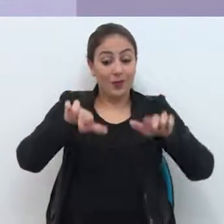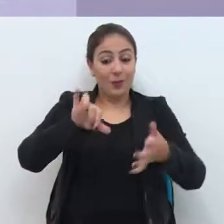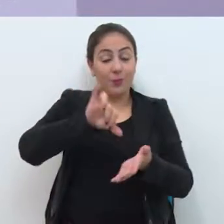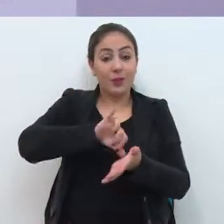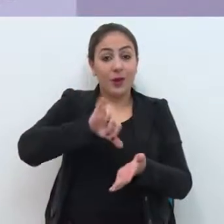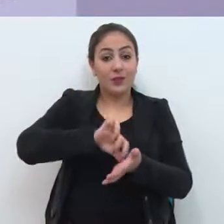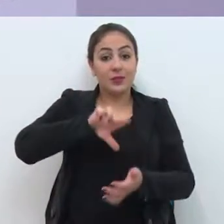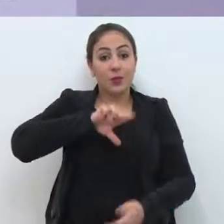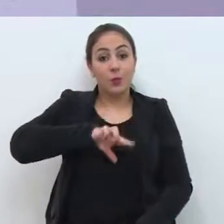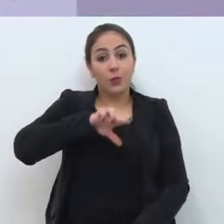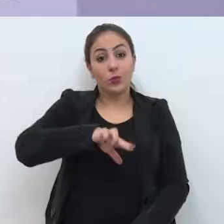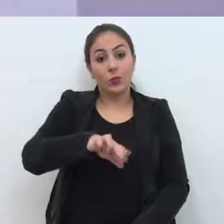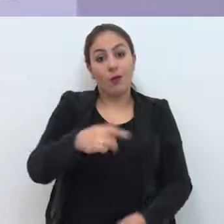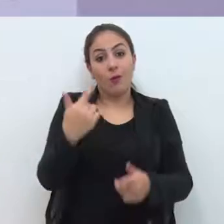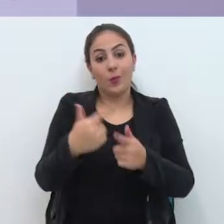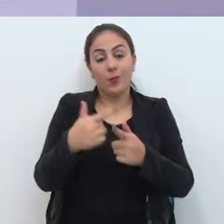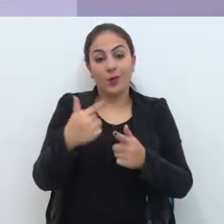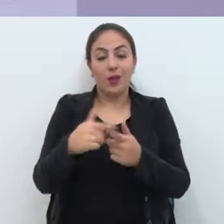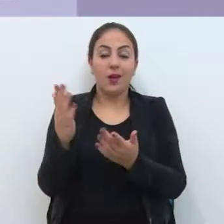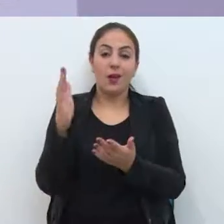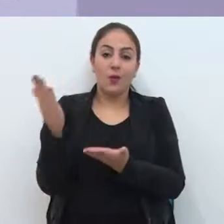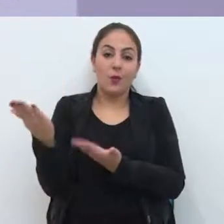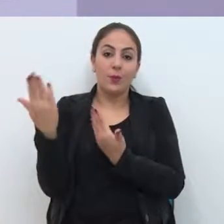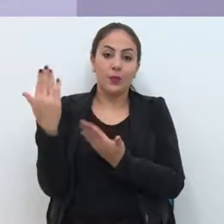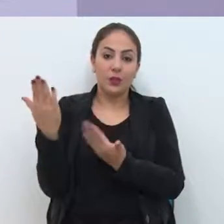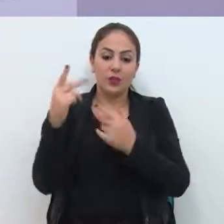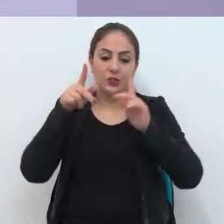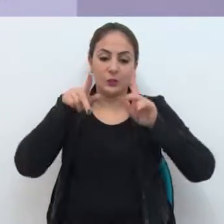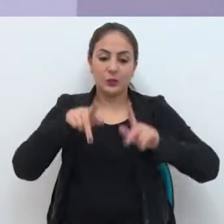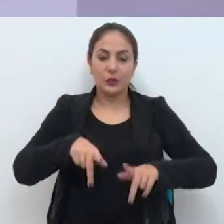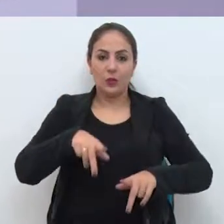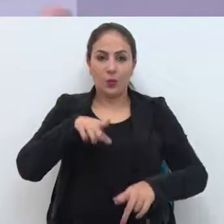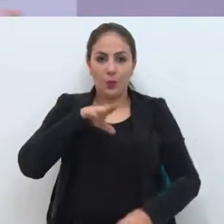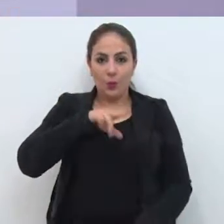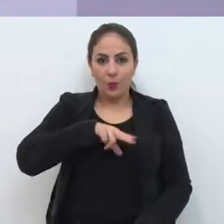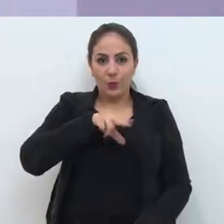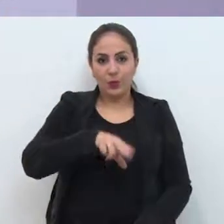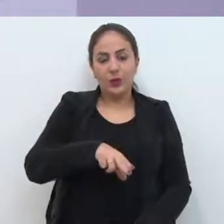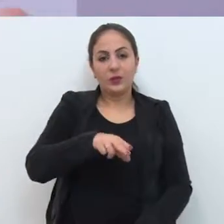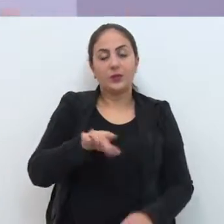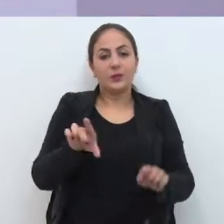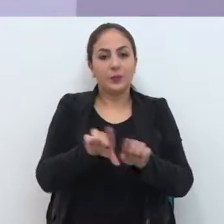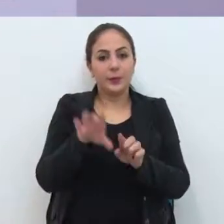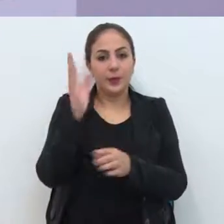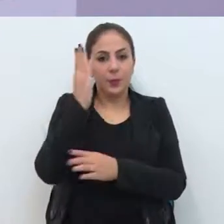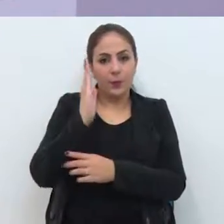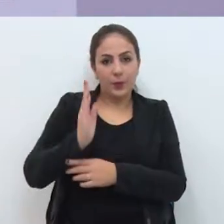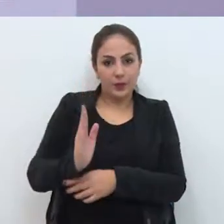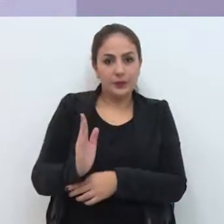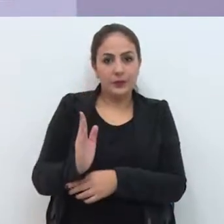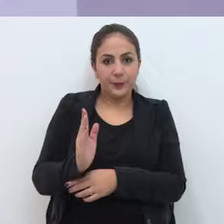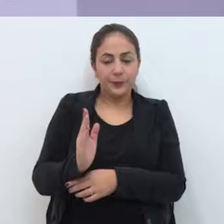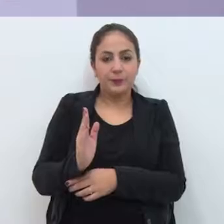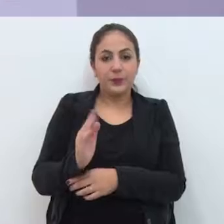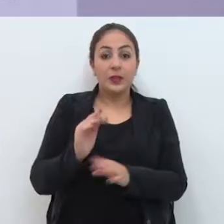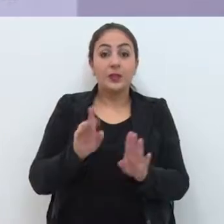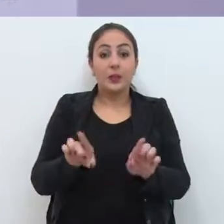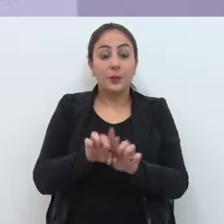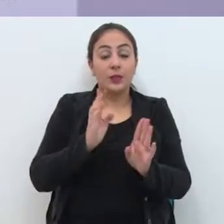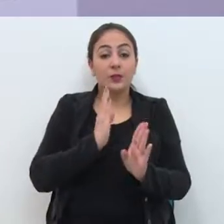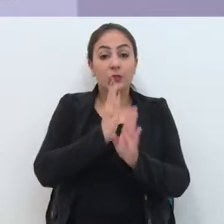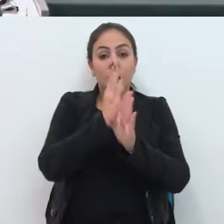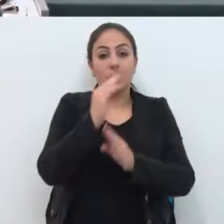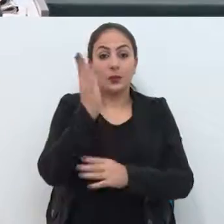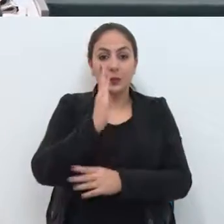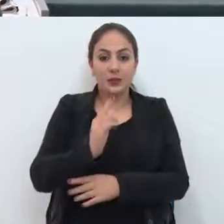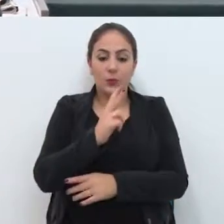Portugal, em homenagem aos portugueses, ao Brasil português e ao descobrimento do Brasil,